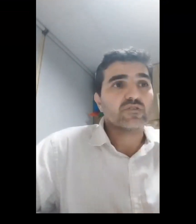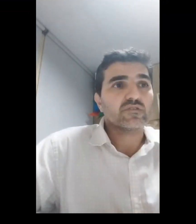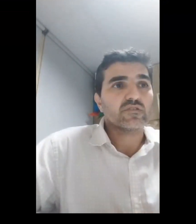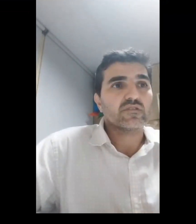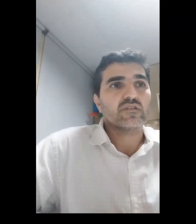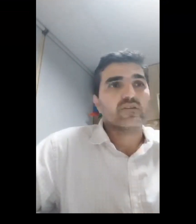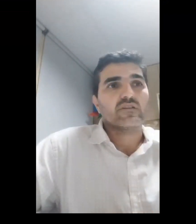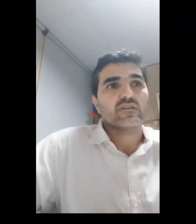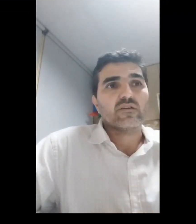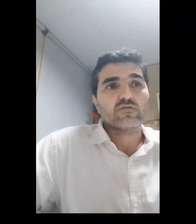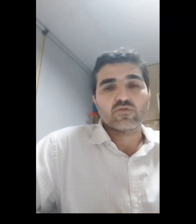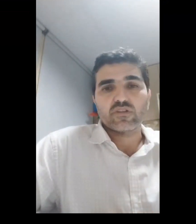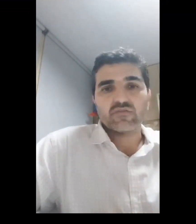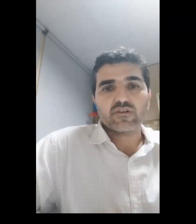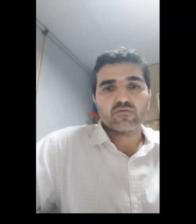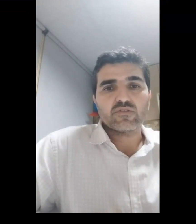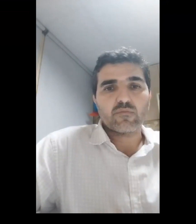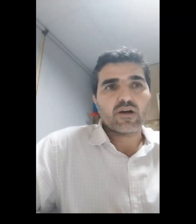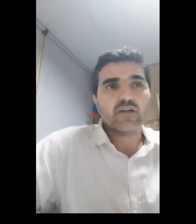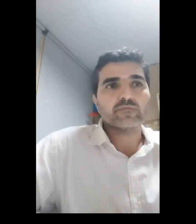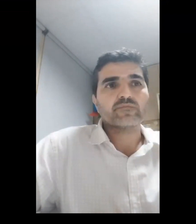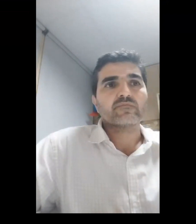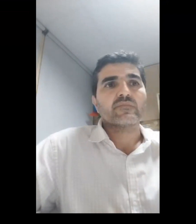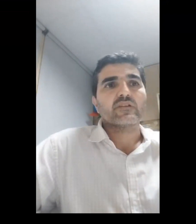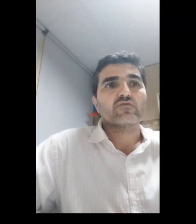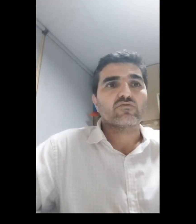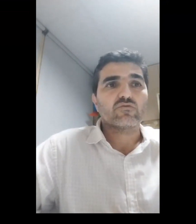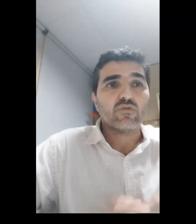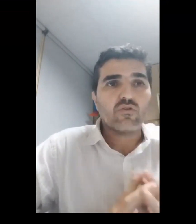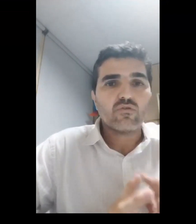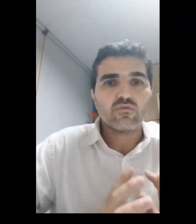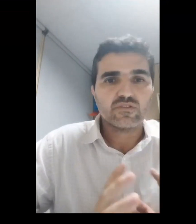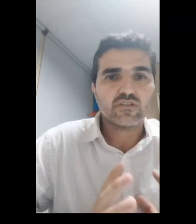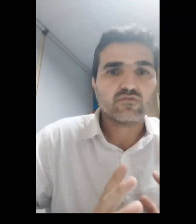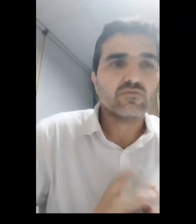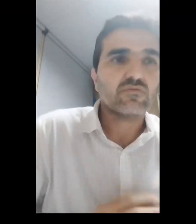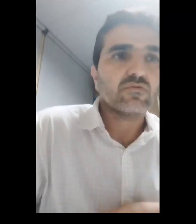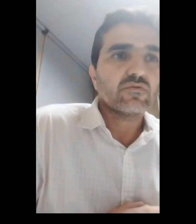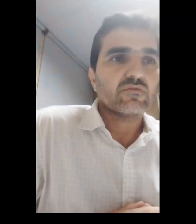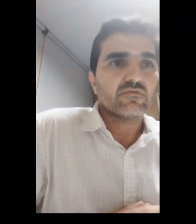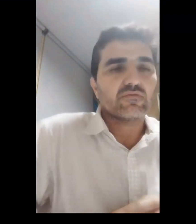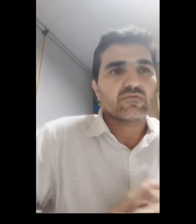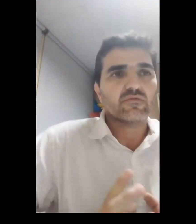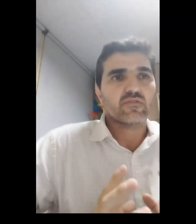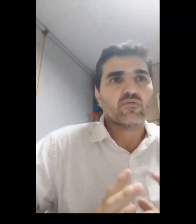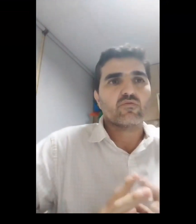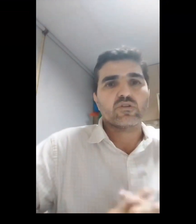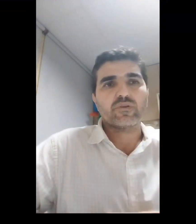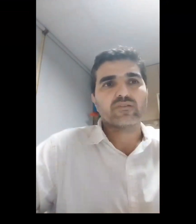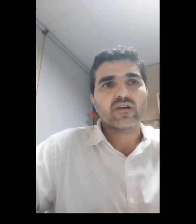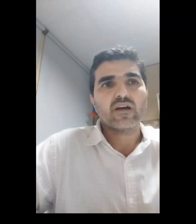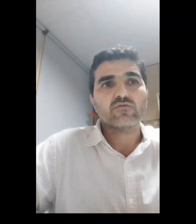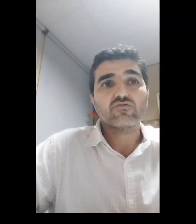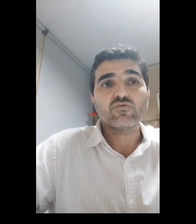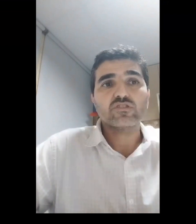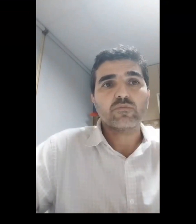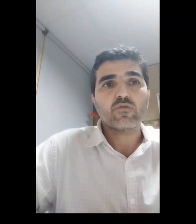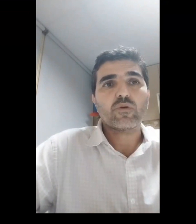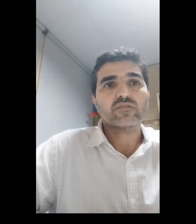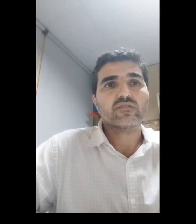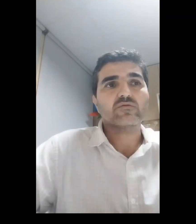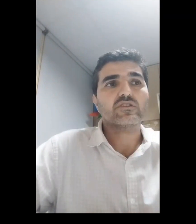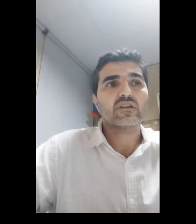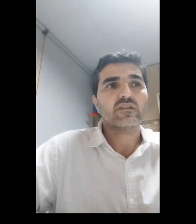do ponto de vista da auditoria fiscal do trabalho, logo esse assunto, logo quando apresentado,